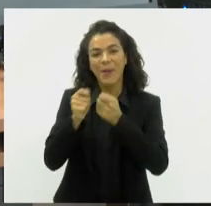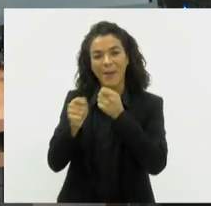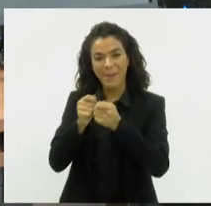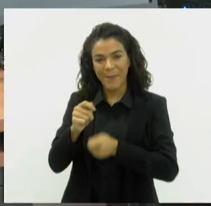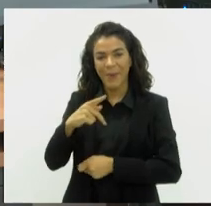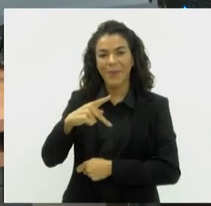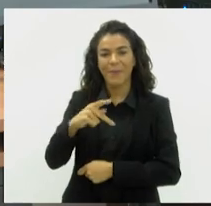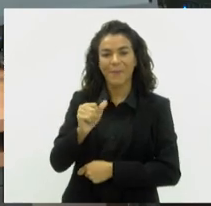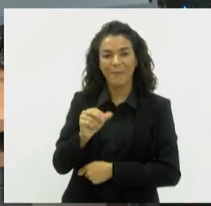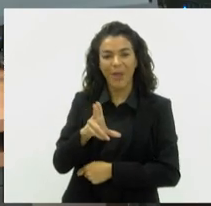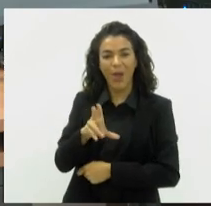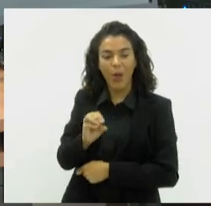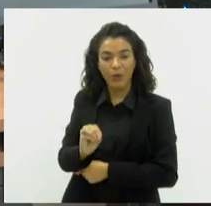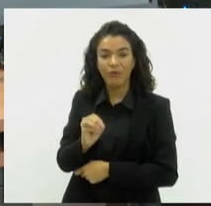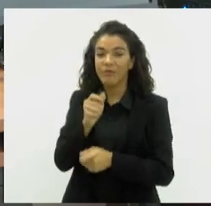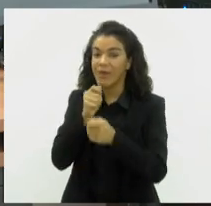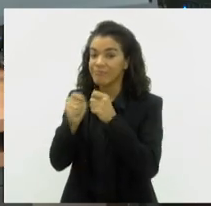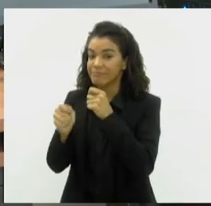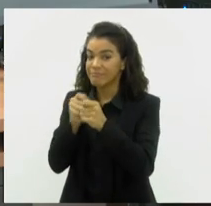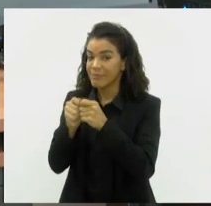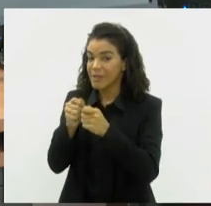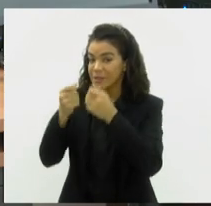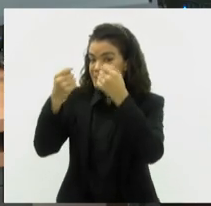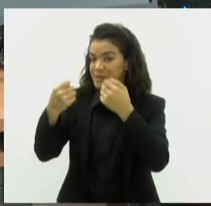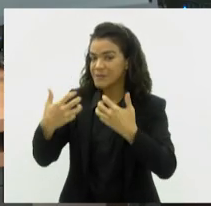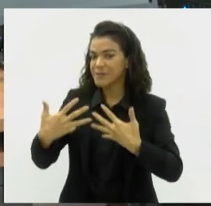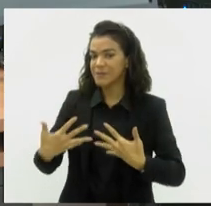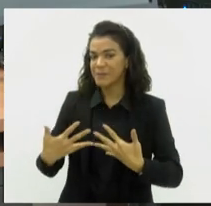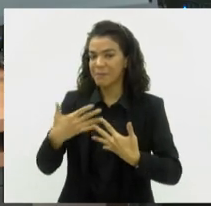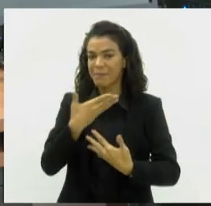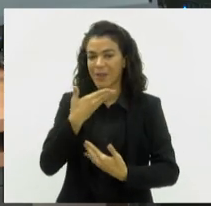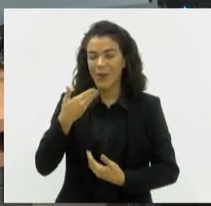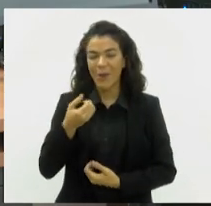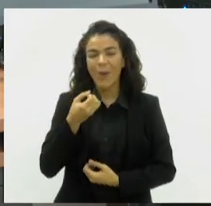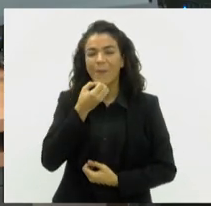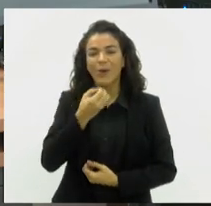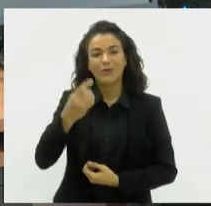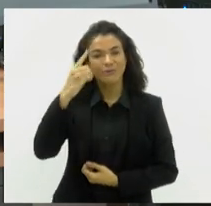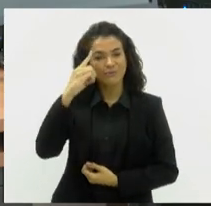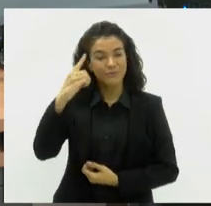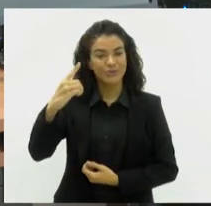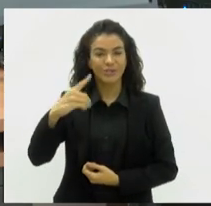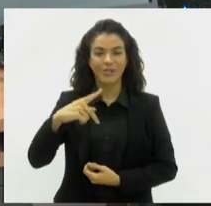Paulo Vitor Viviani vai nos explicar melhor. Bom dia, Paulo Vitor.